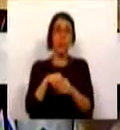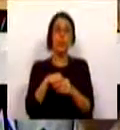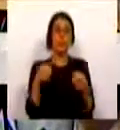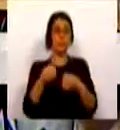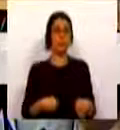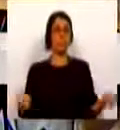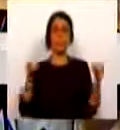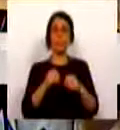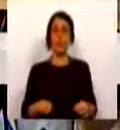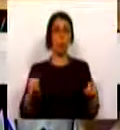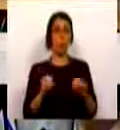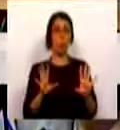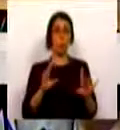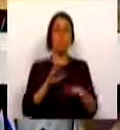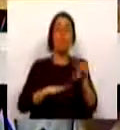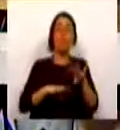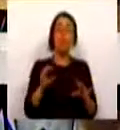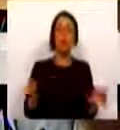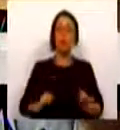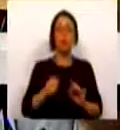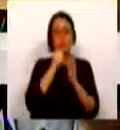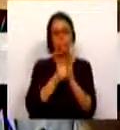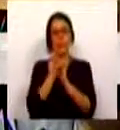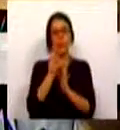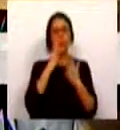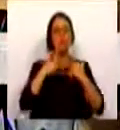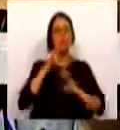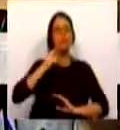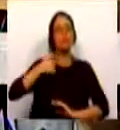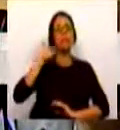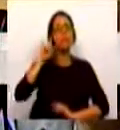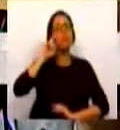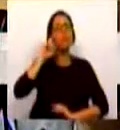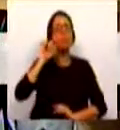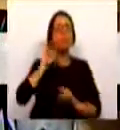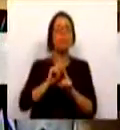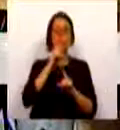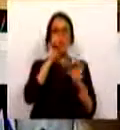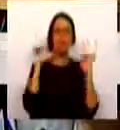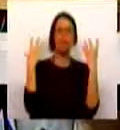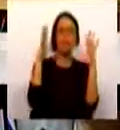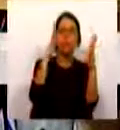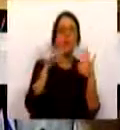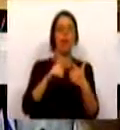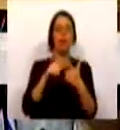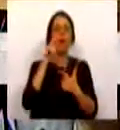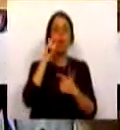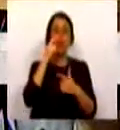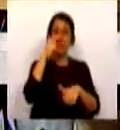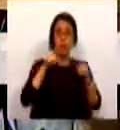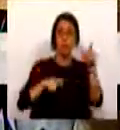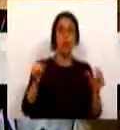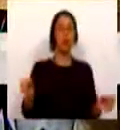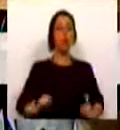nenhum desses tomou medidas estruturais na prevenção, na floresta, na proteção civil,